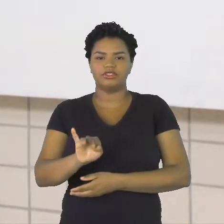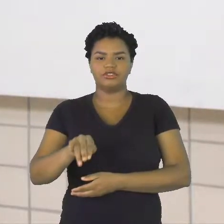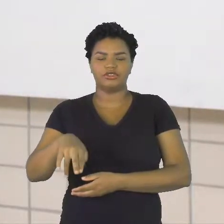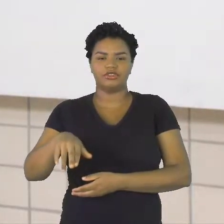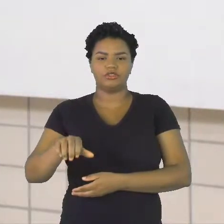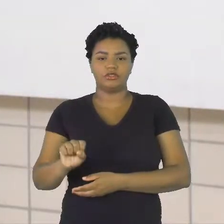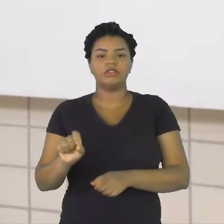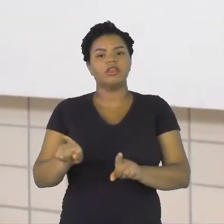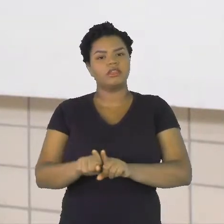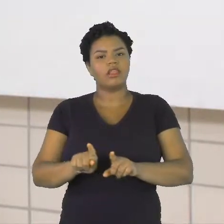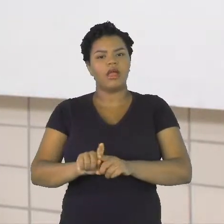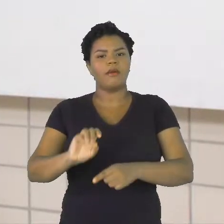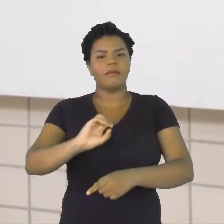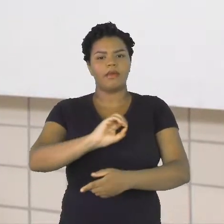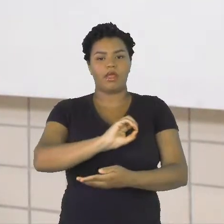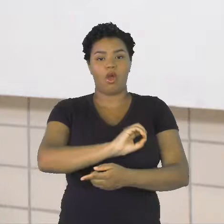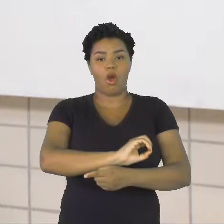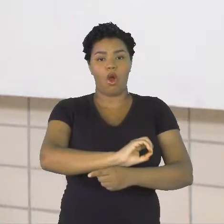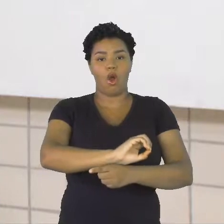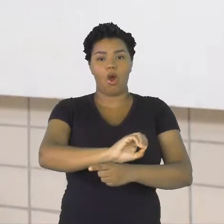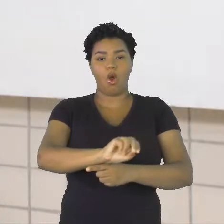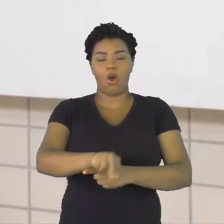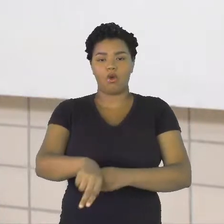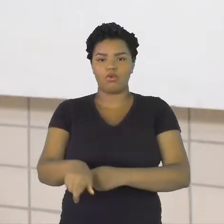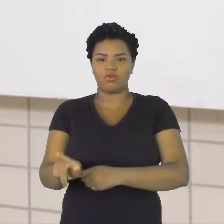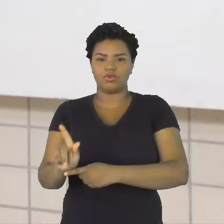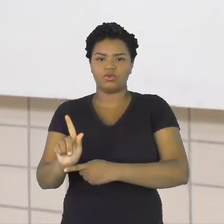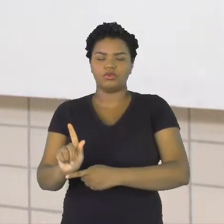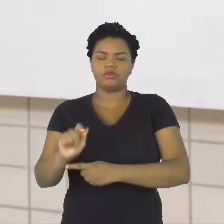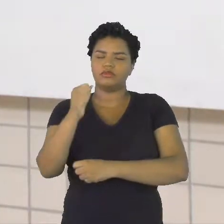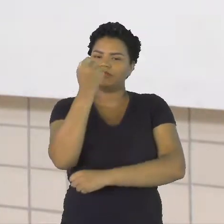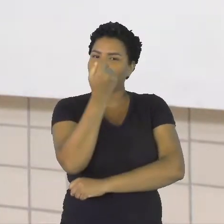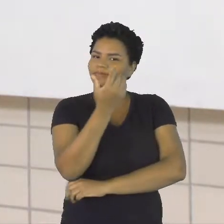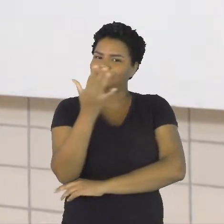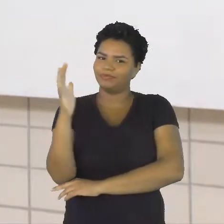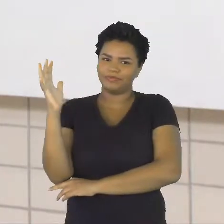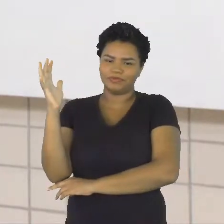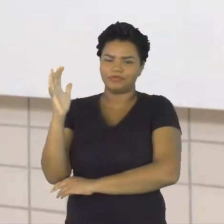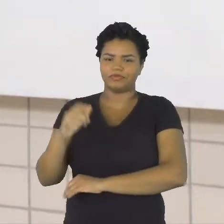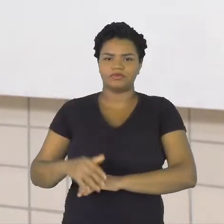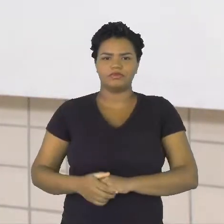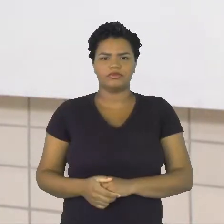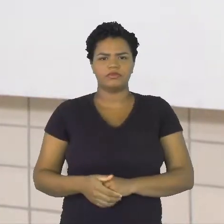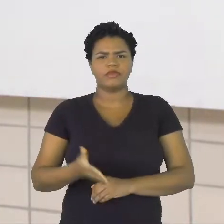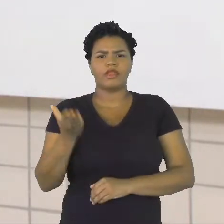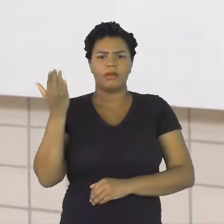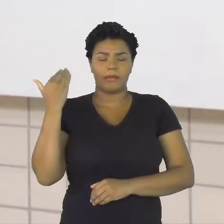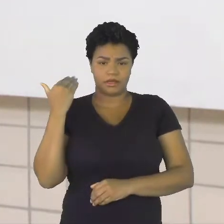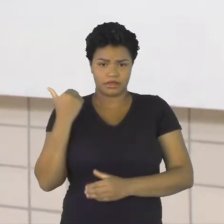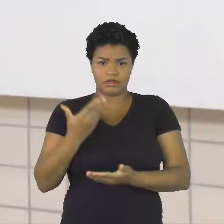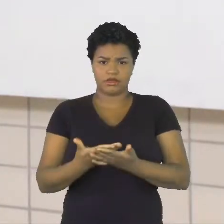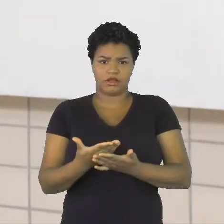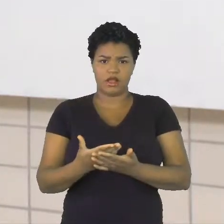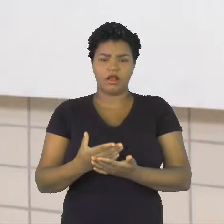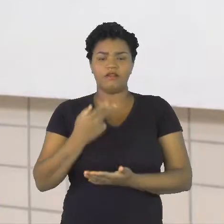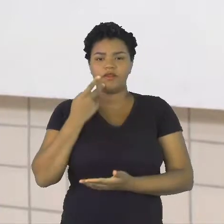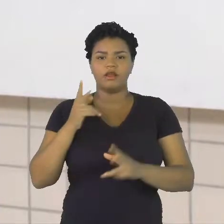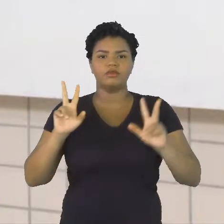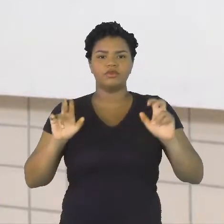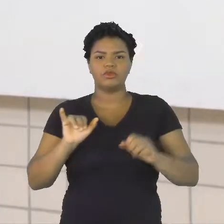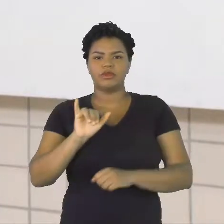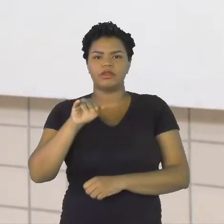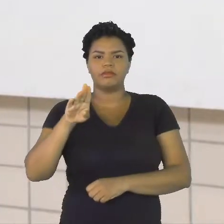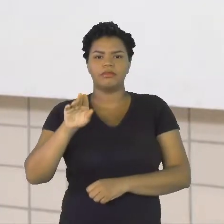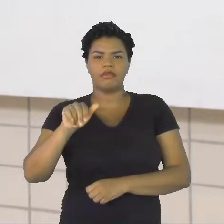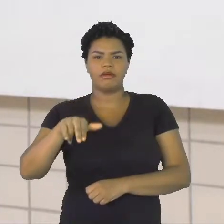ONGs ambientais. Na aula passada, nós conversamos sobre o IBAMA e nós vimos que o IBAMA,